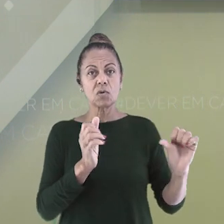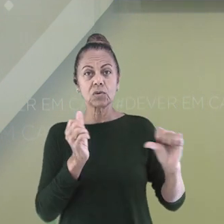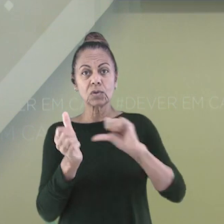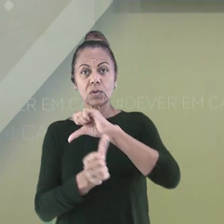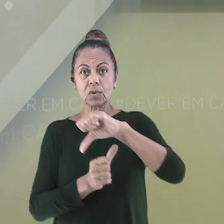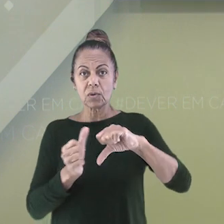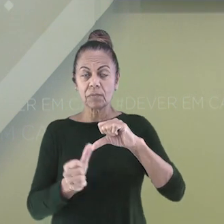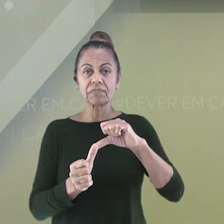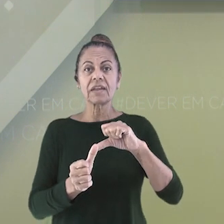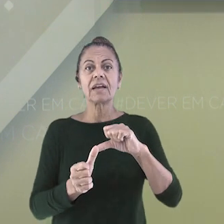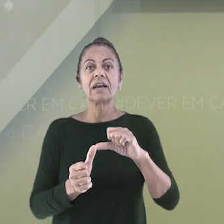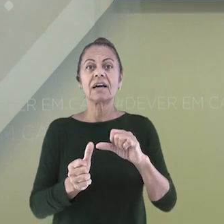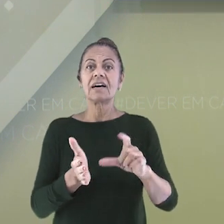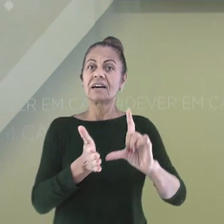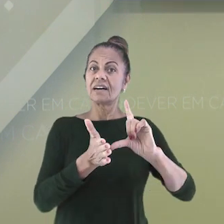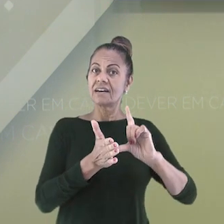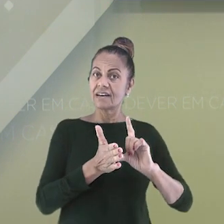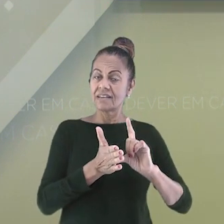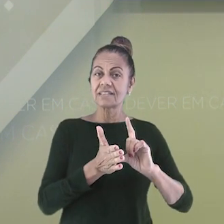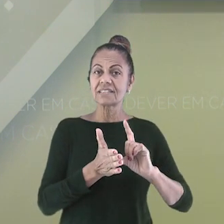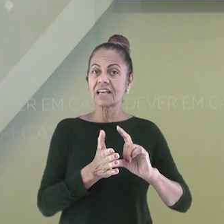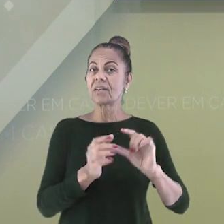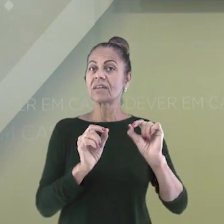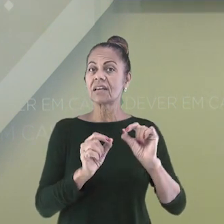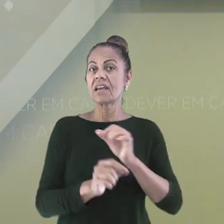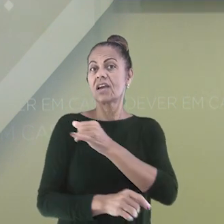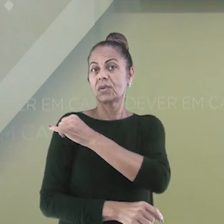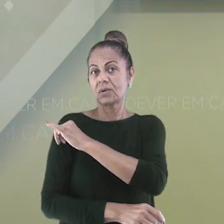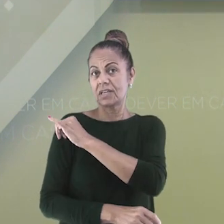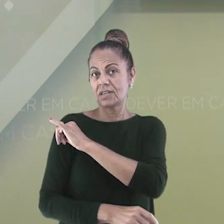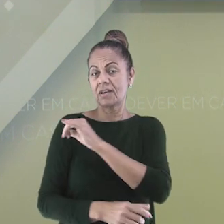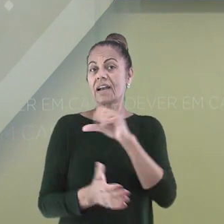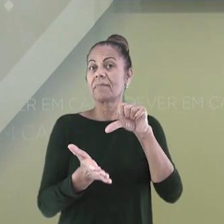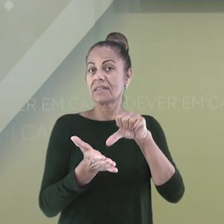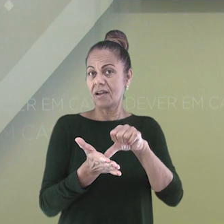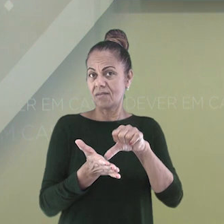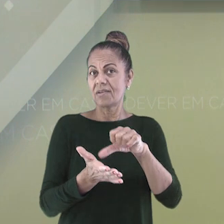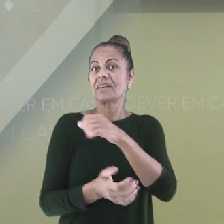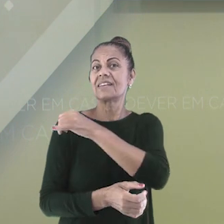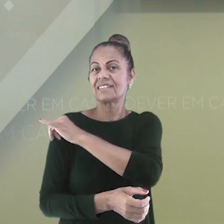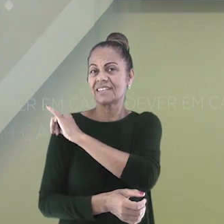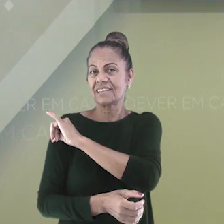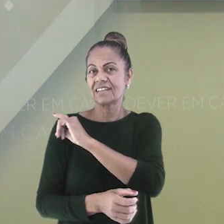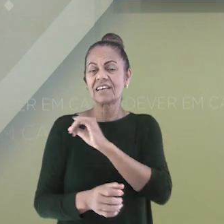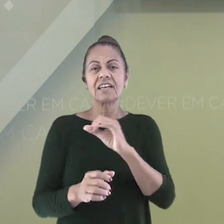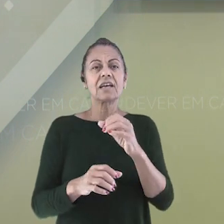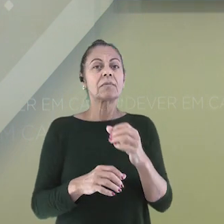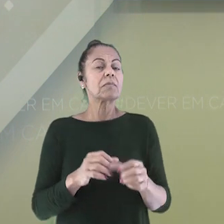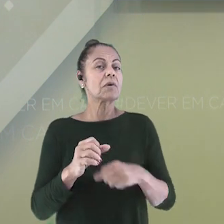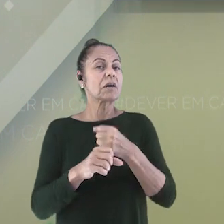Antes, a nossa capital federal era o Rio de Janeiro. Vocês sabiam disso? Em 1970,